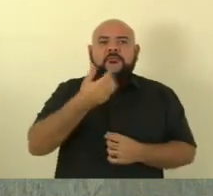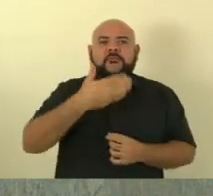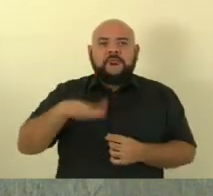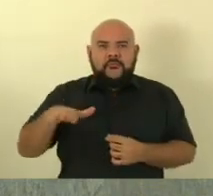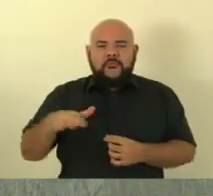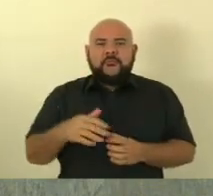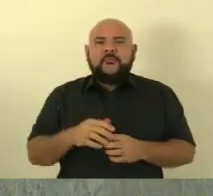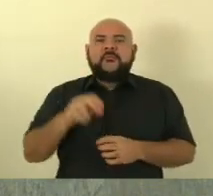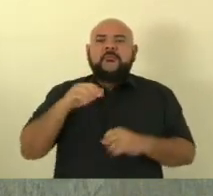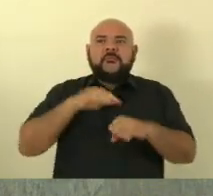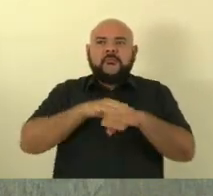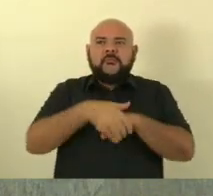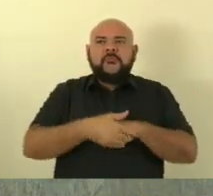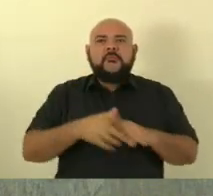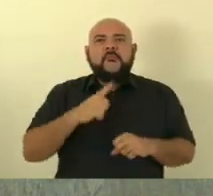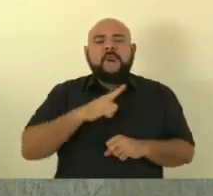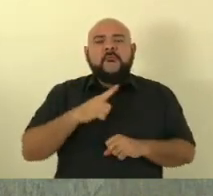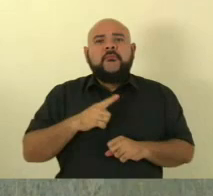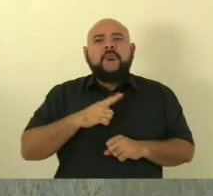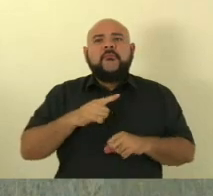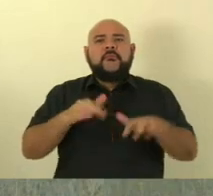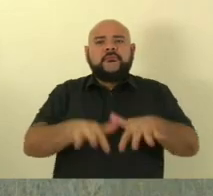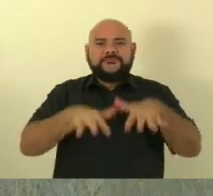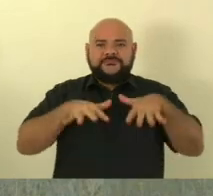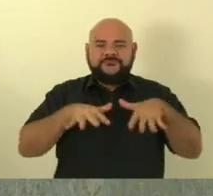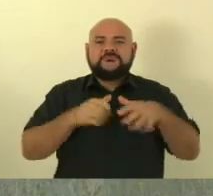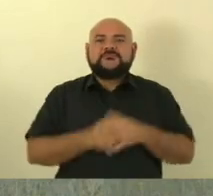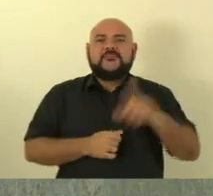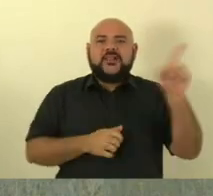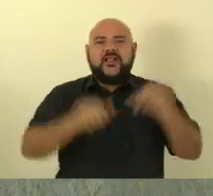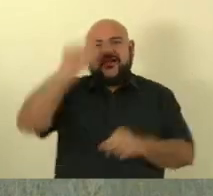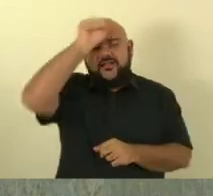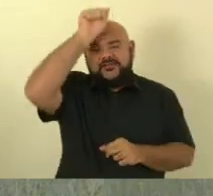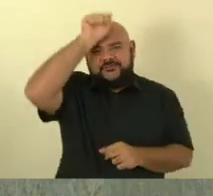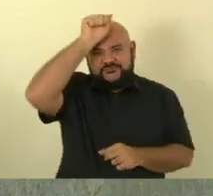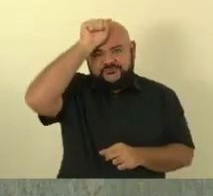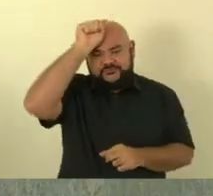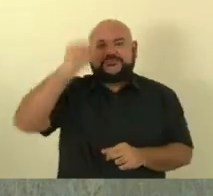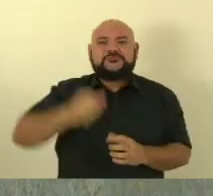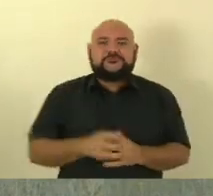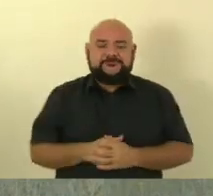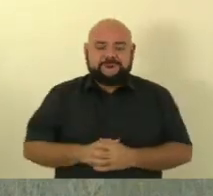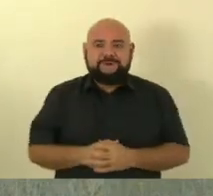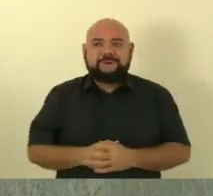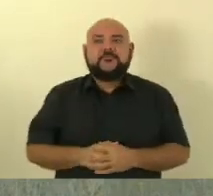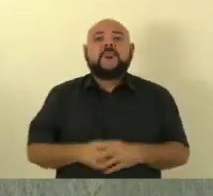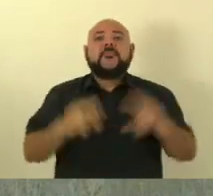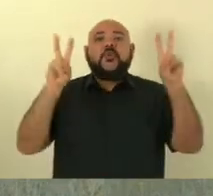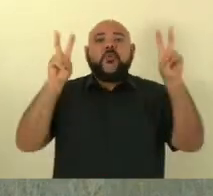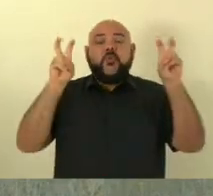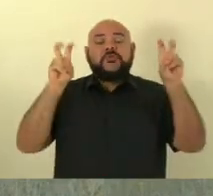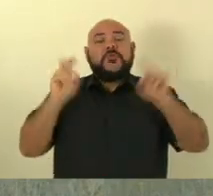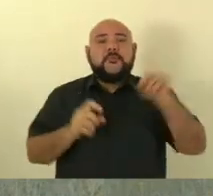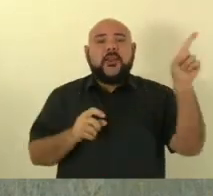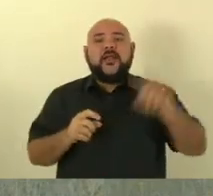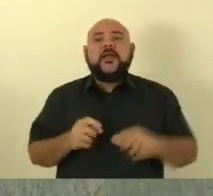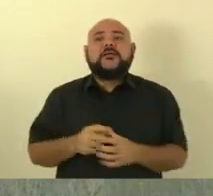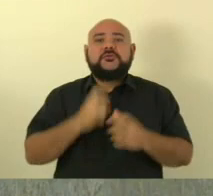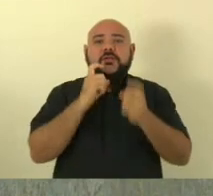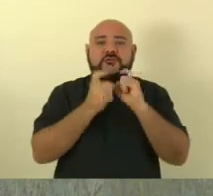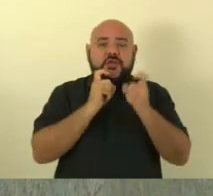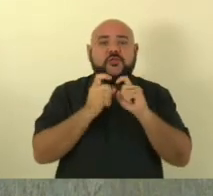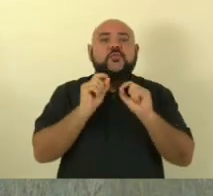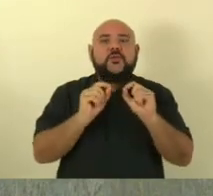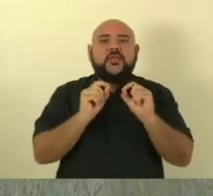importante audiência pública em Aracruz na Câmara Municipal de Aracruz o tema da nossa reunião será segurança